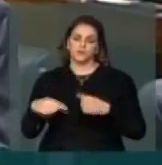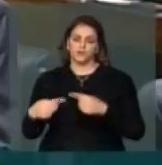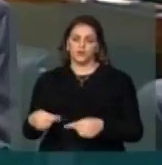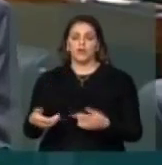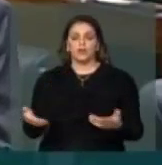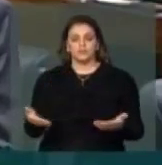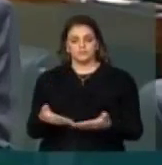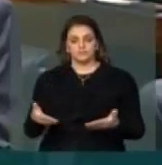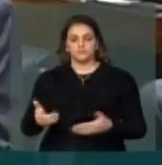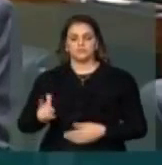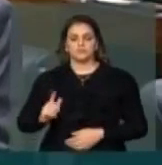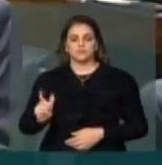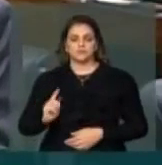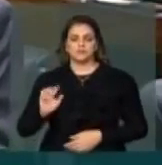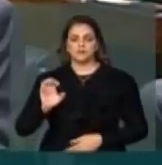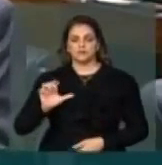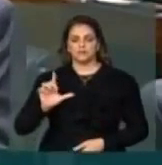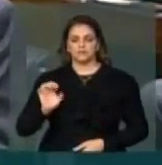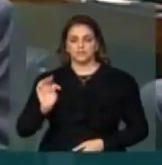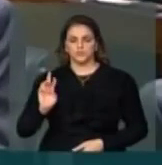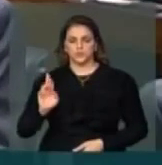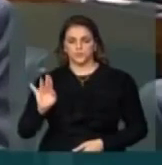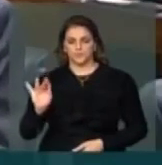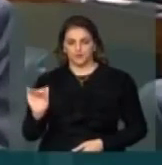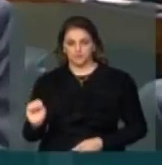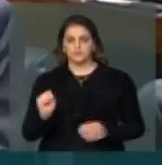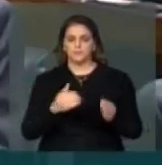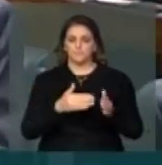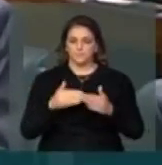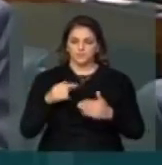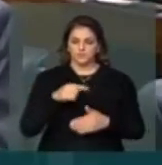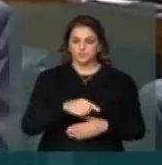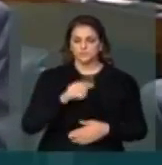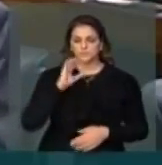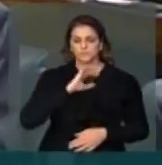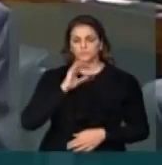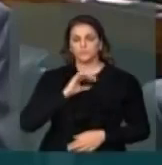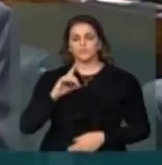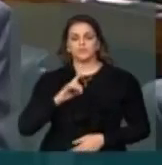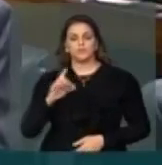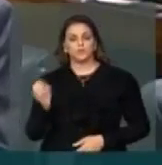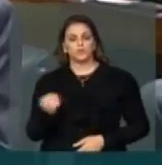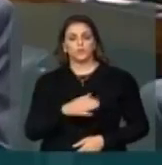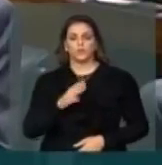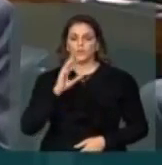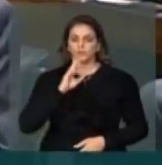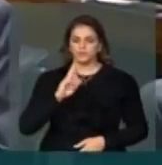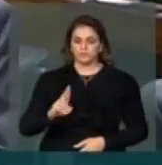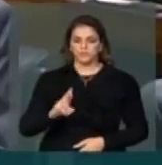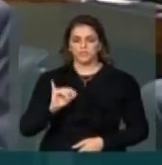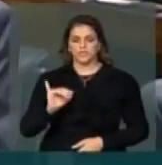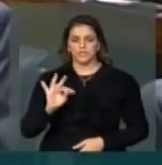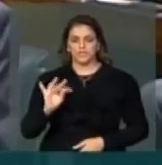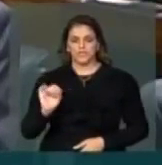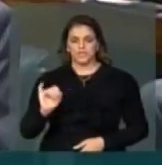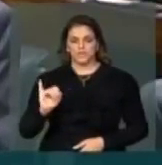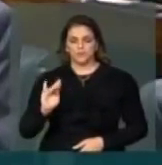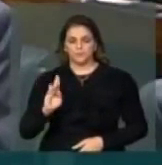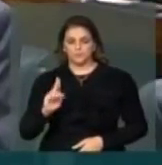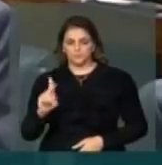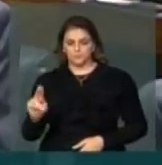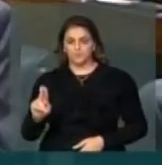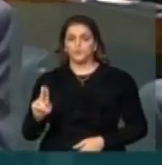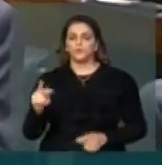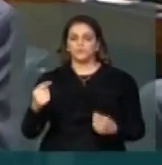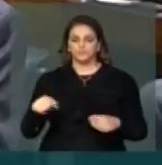agora por pedido da Eletrobras, Centrais Elétricas Brasileiras, efetivou-se o novo entendimento. A Itapu Binacional deve